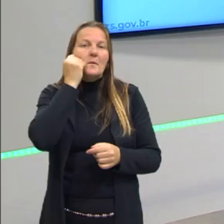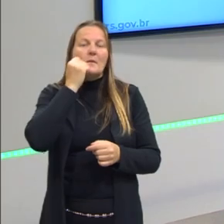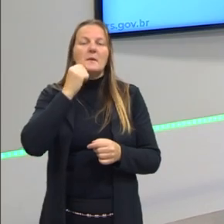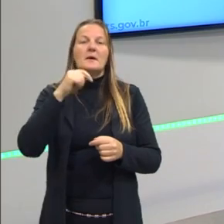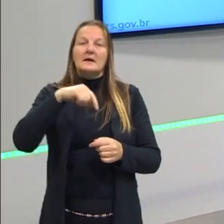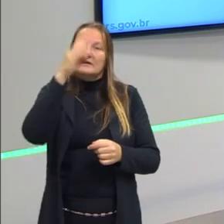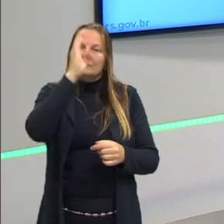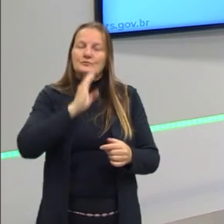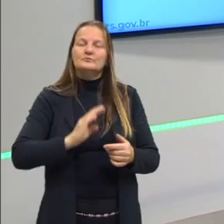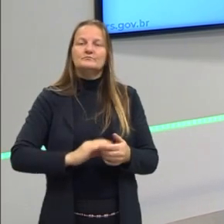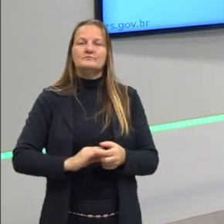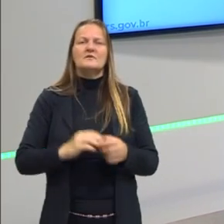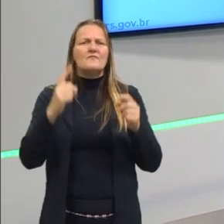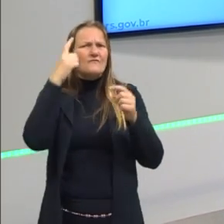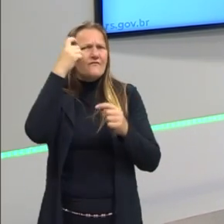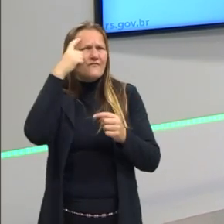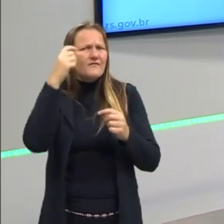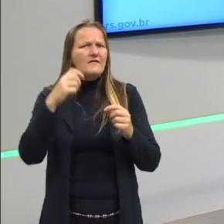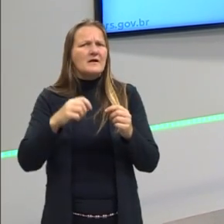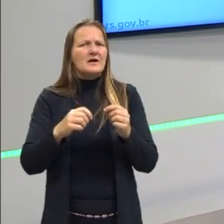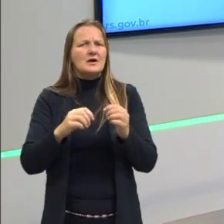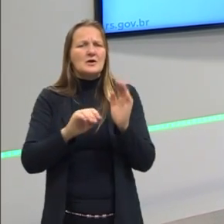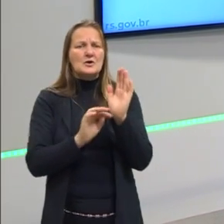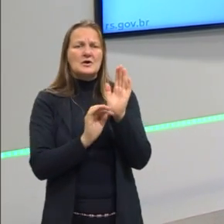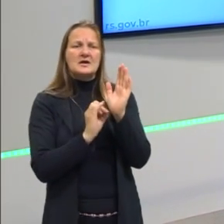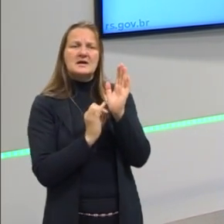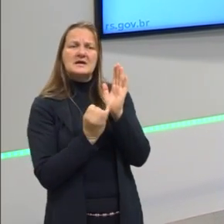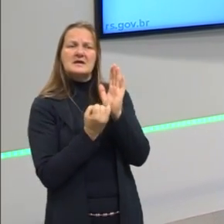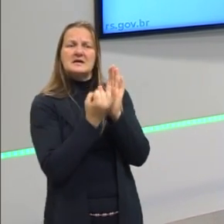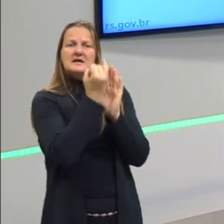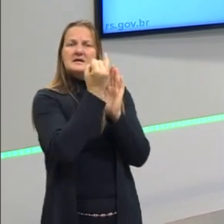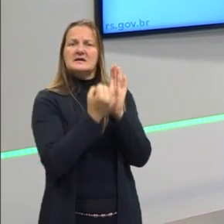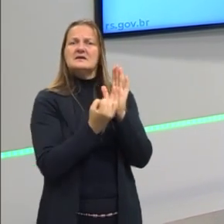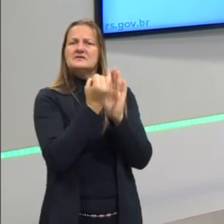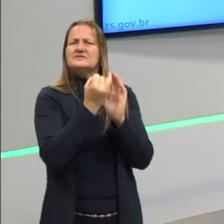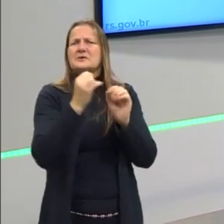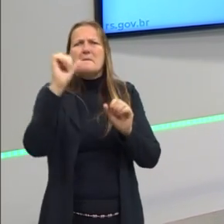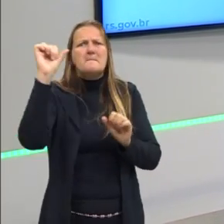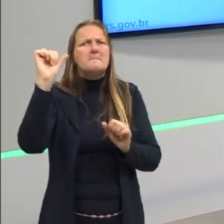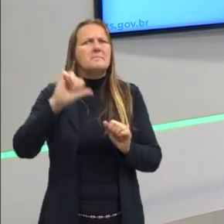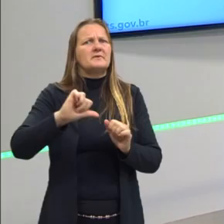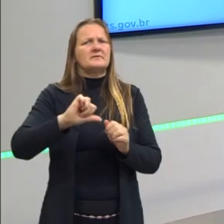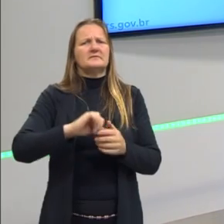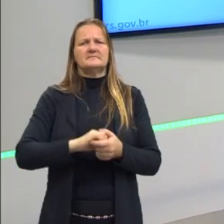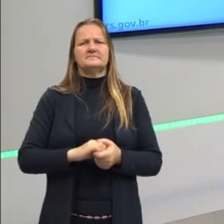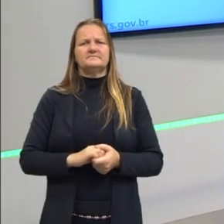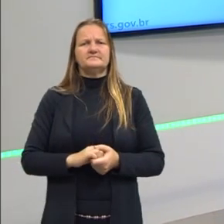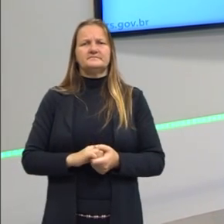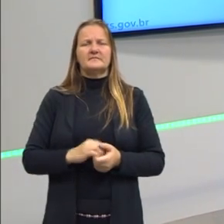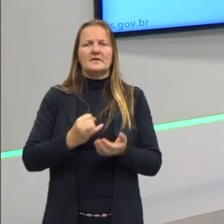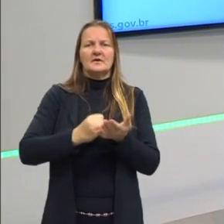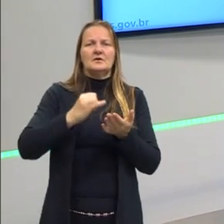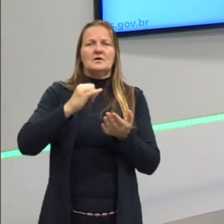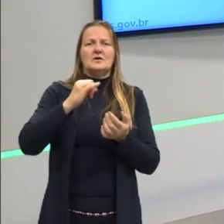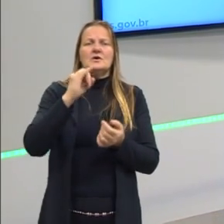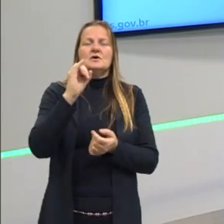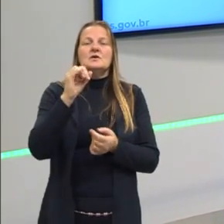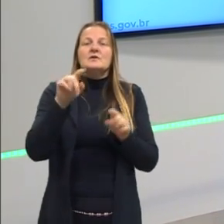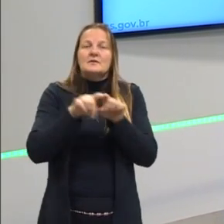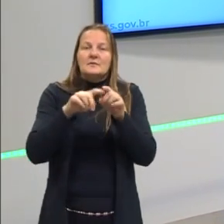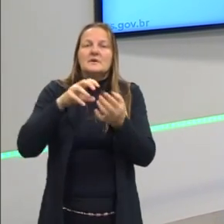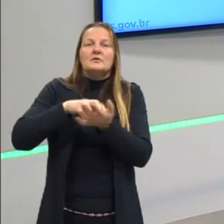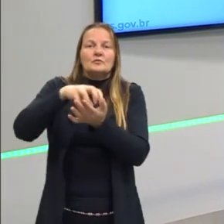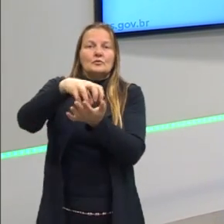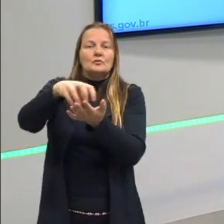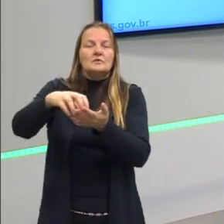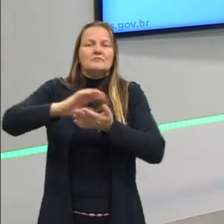violência muito maiores do que os países que colonizaram, do que essas metrópoles. E, além disso, essa colonização